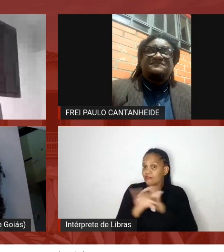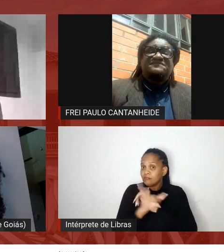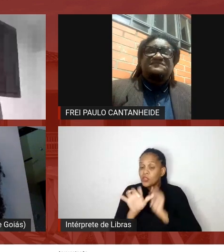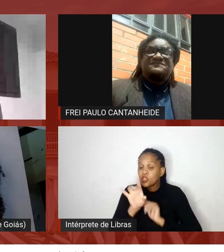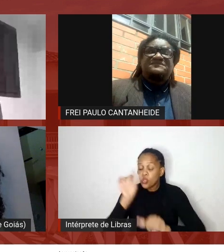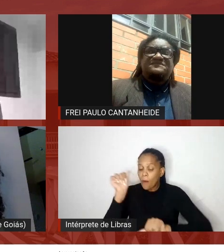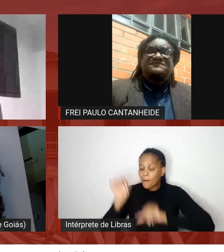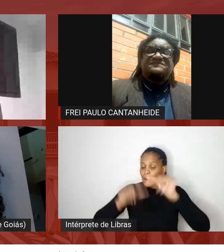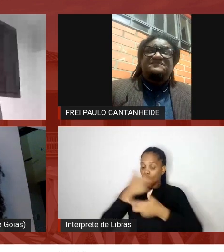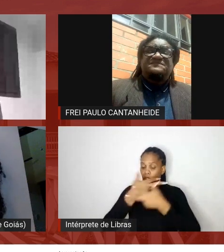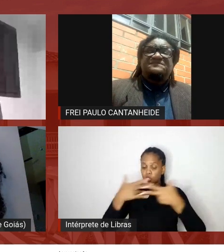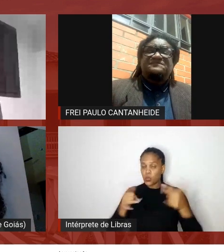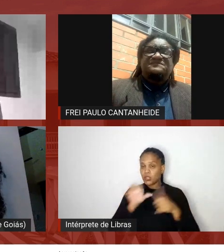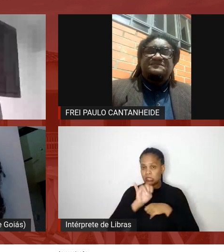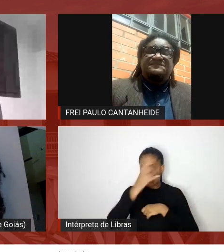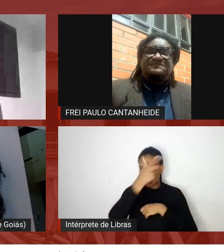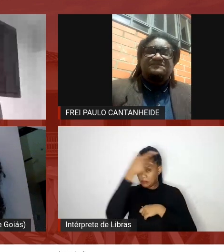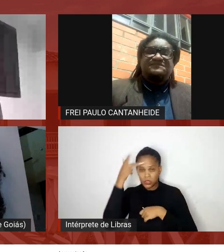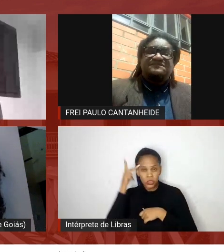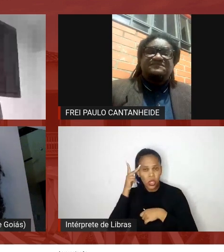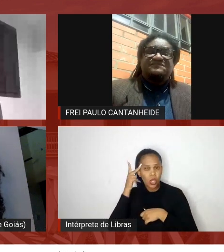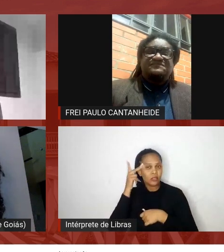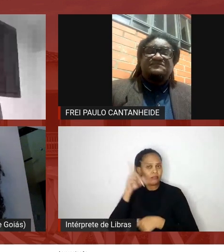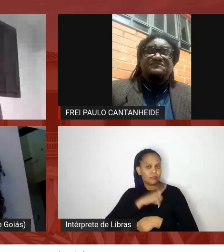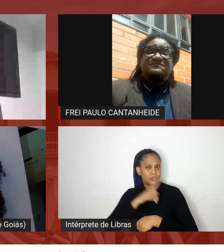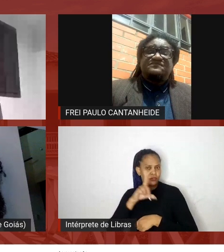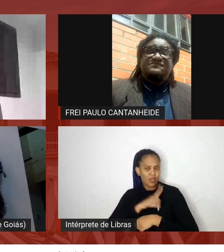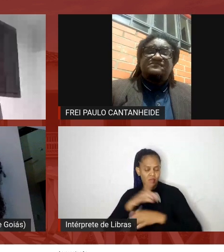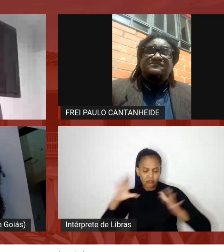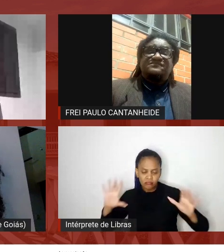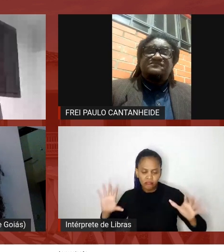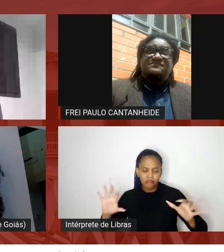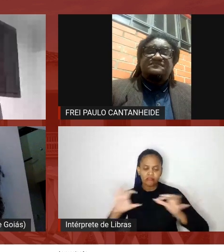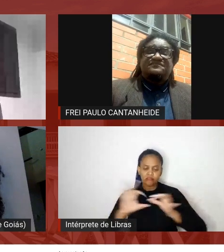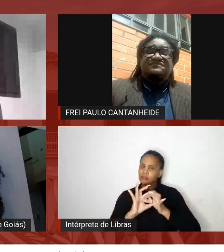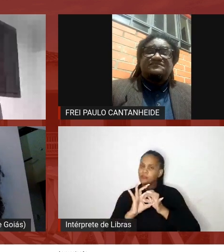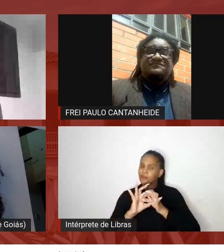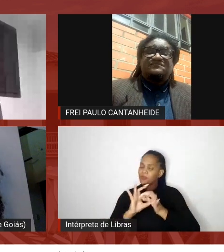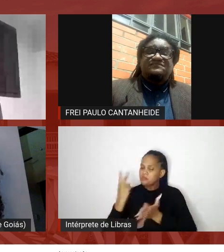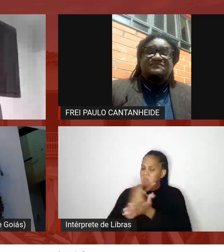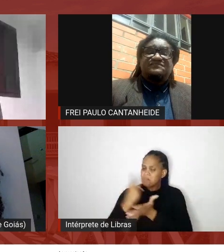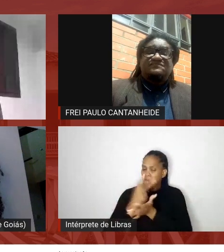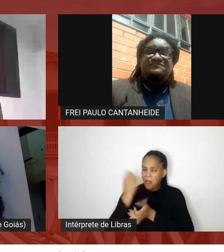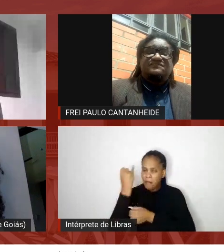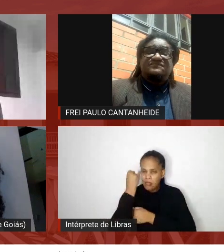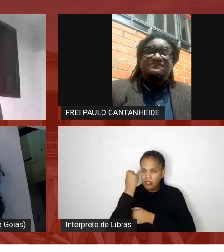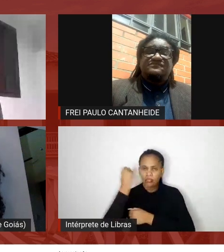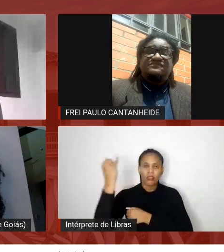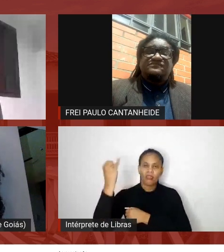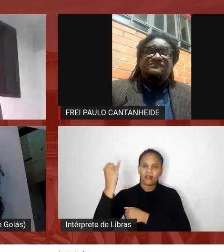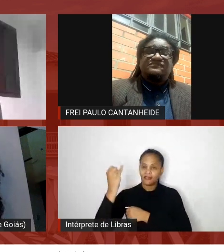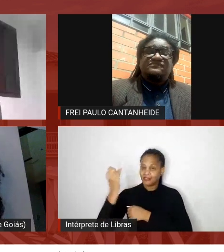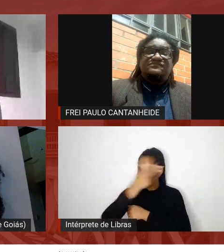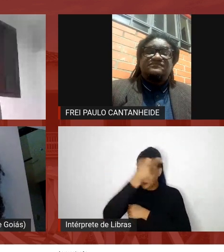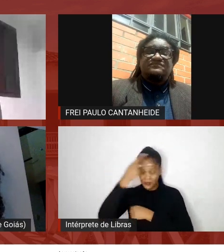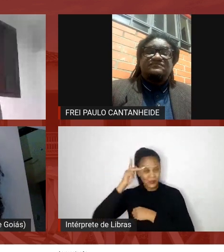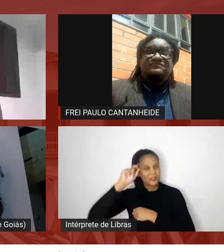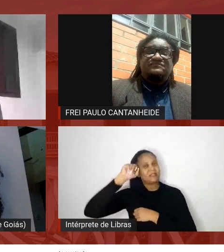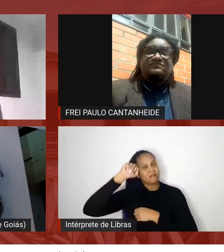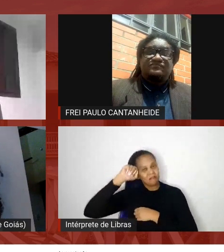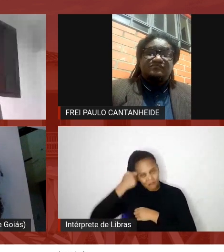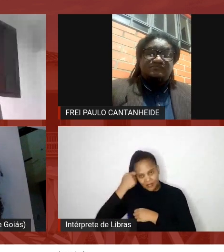quando as pessoas estiverem aglutinadas em torno dessa ideia radical de que pessoas pretas pessoas